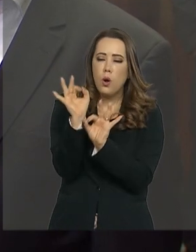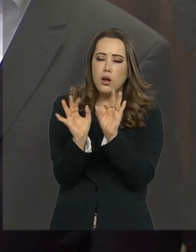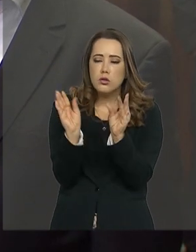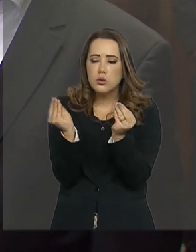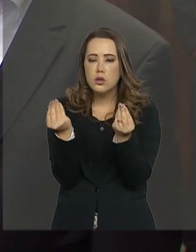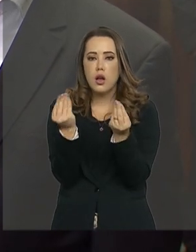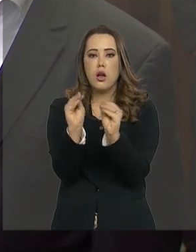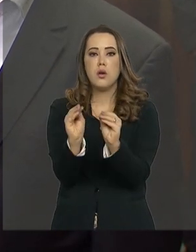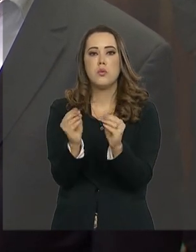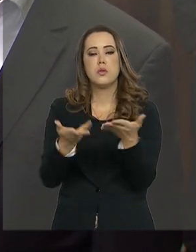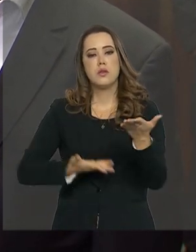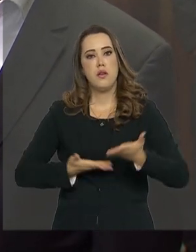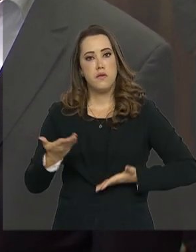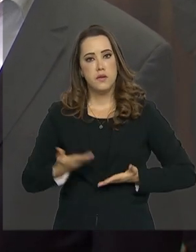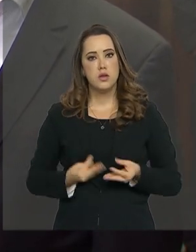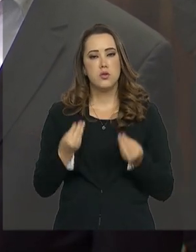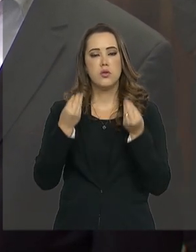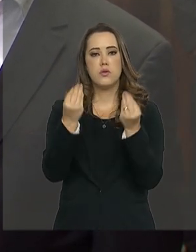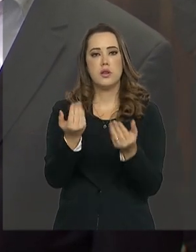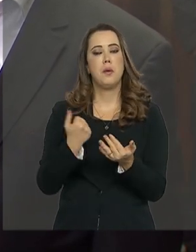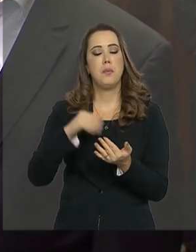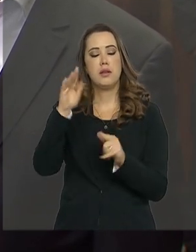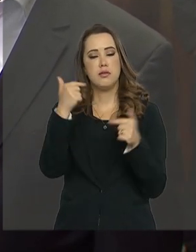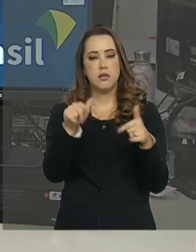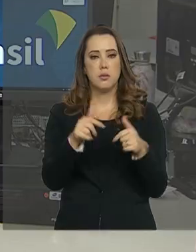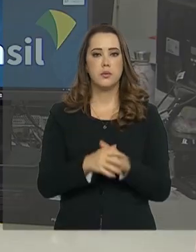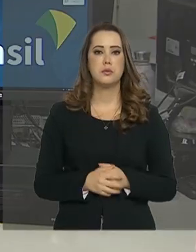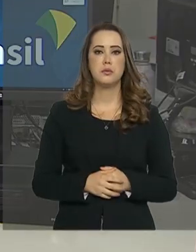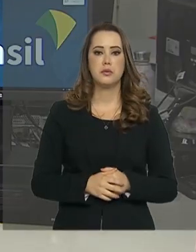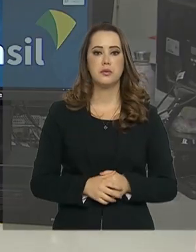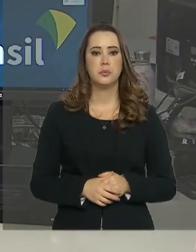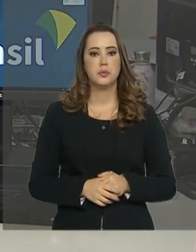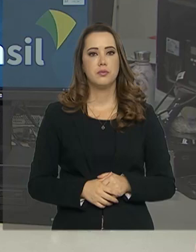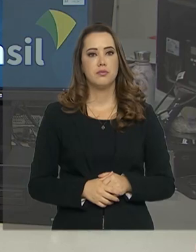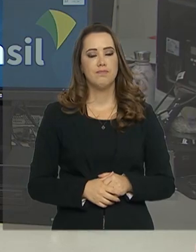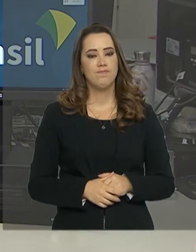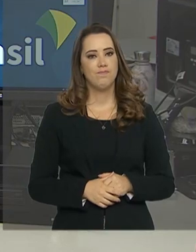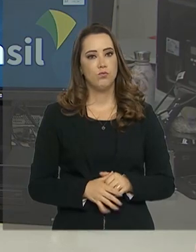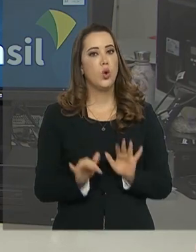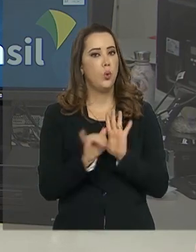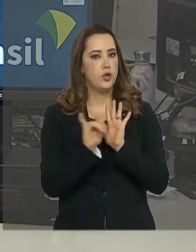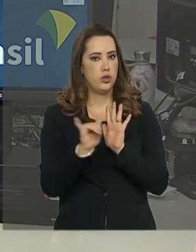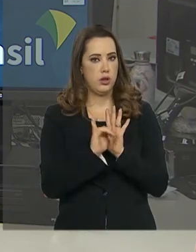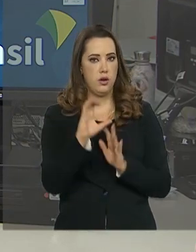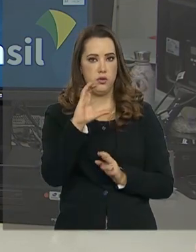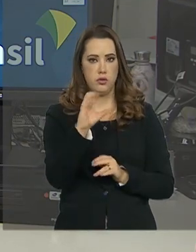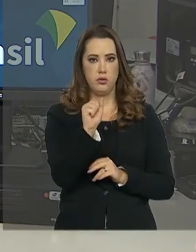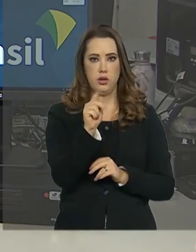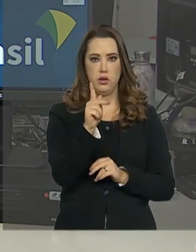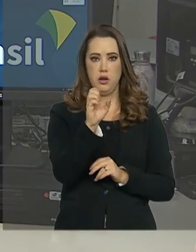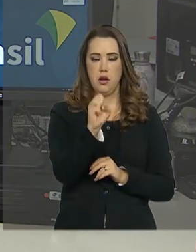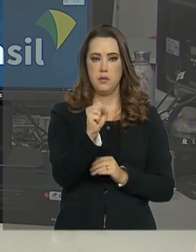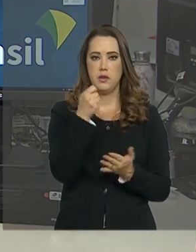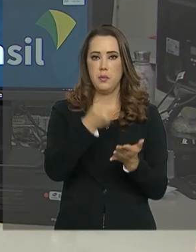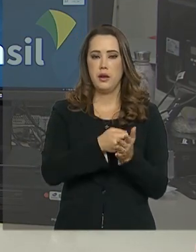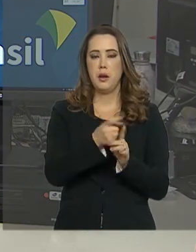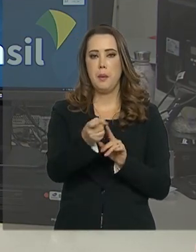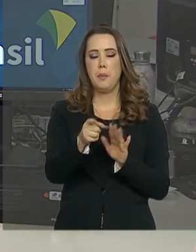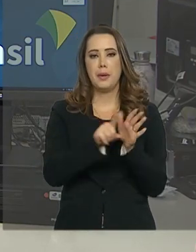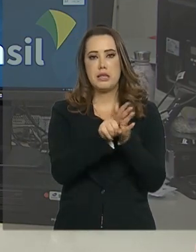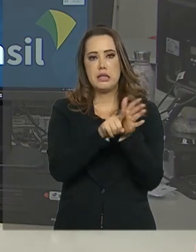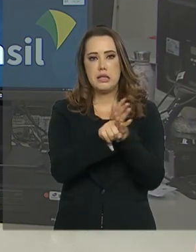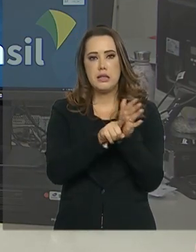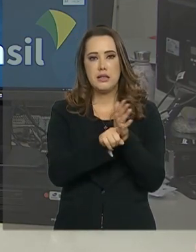nosso setor de serviço vai empregar mais gente e vai se tornar mais dinâmico. Um edital da Capes vai financiar pesquisas para